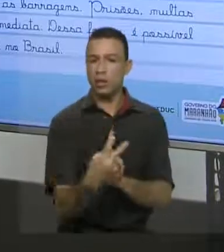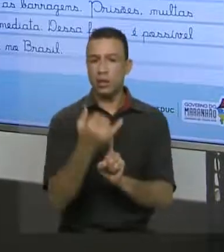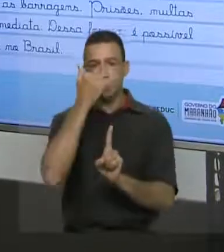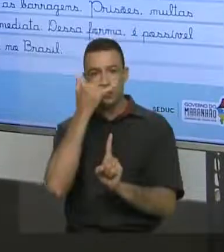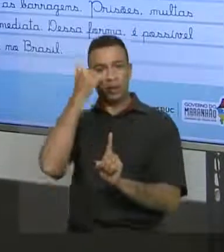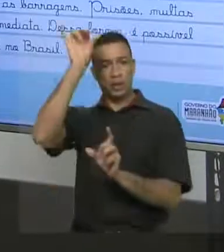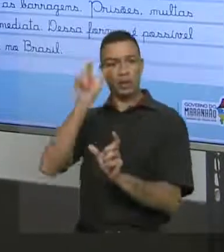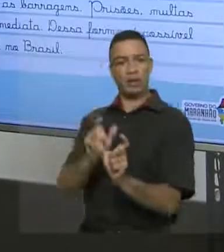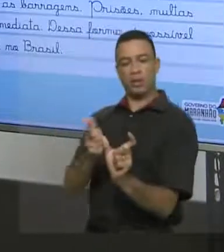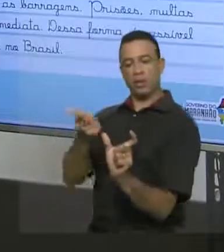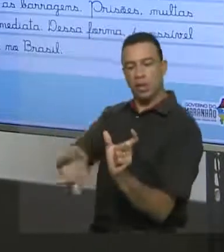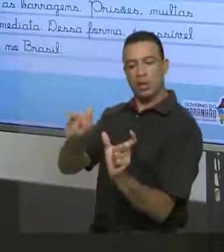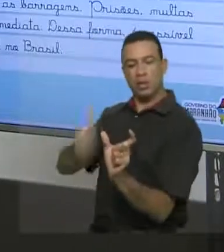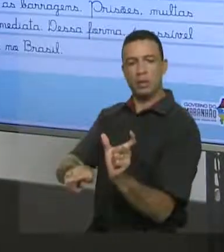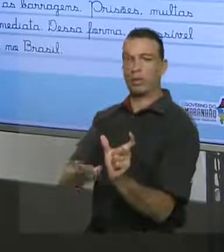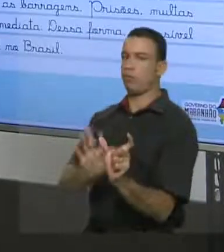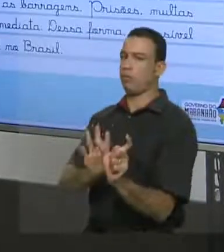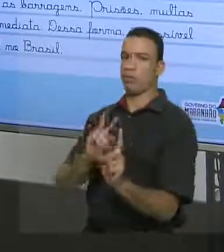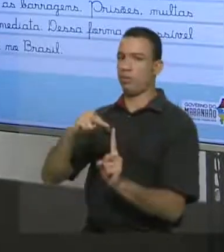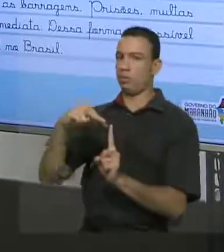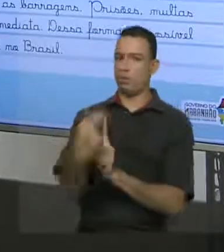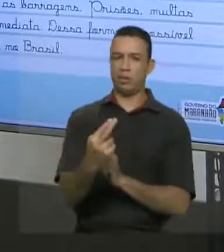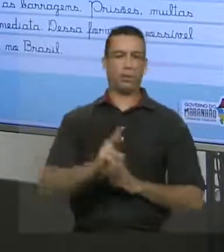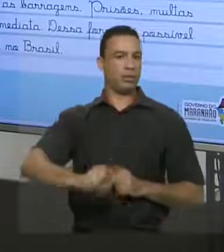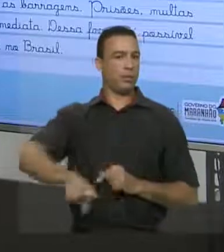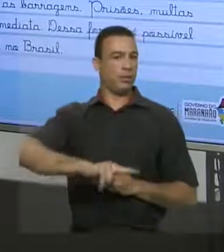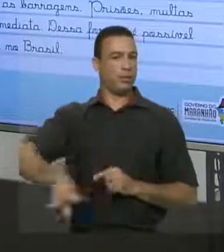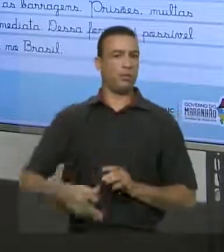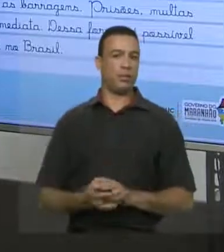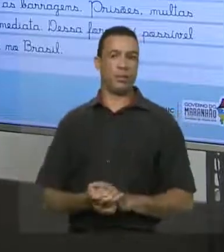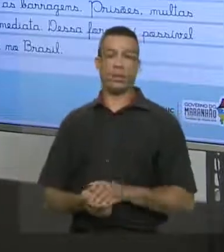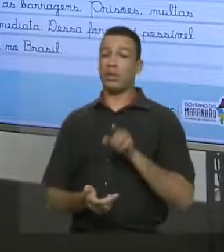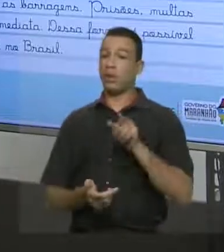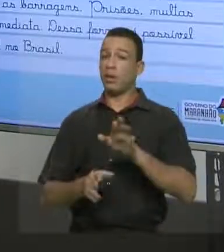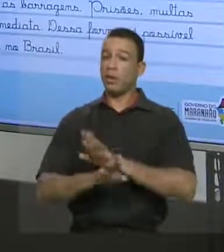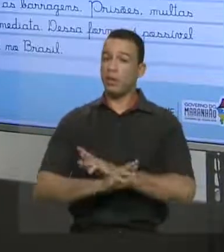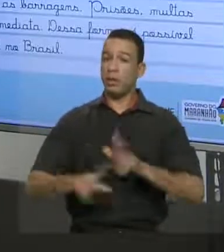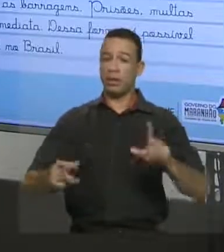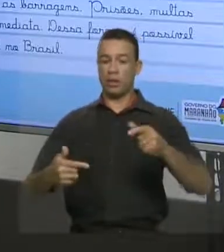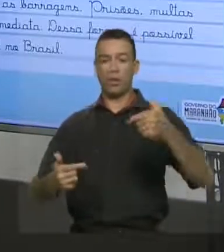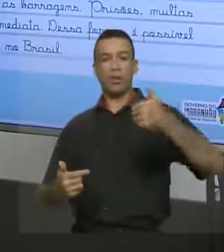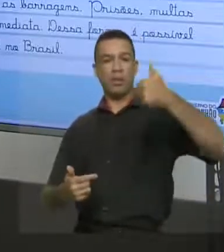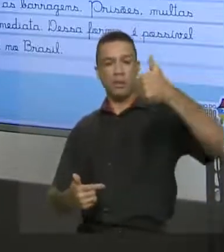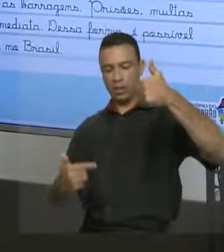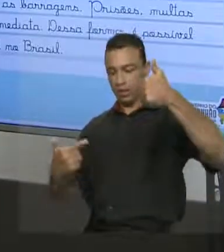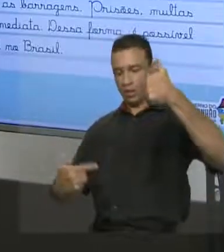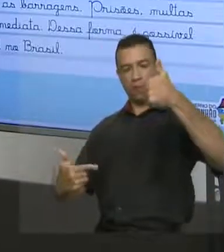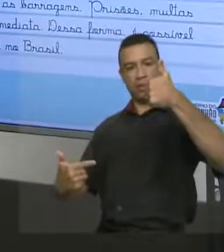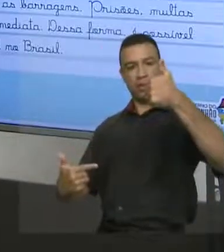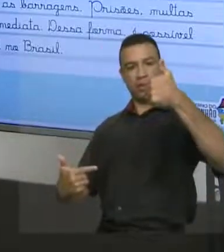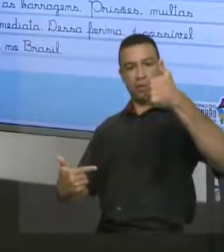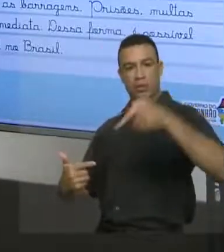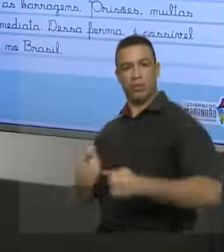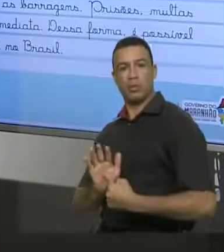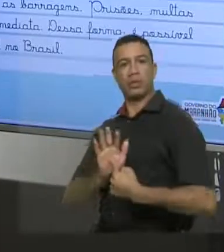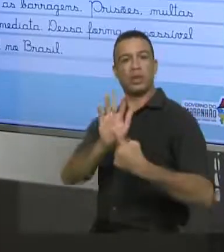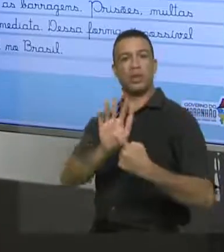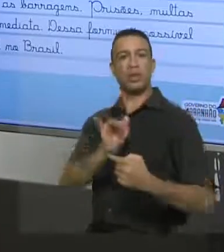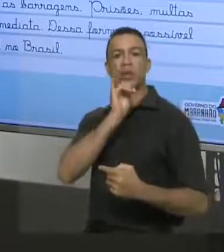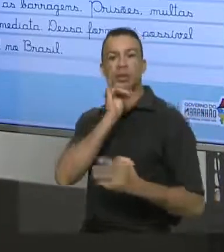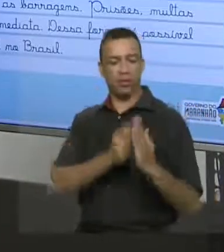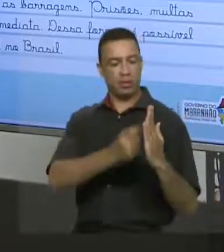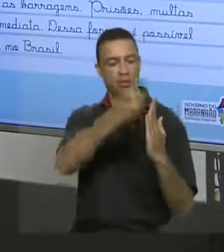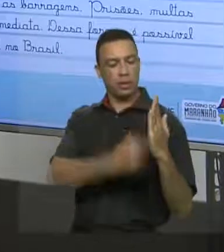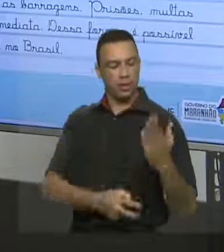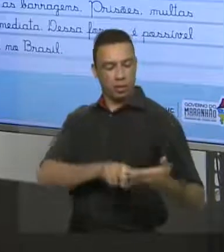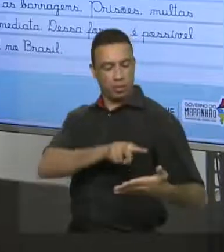repetições, tá? Não. A função desses dois elementos é muito clara, né? É mostrar para quem está lendo seu texto, para